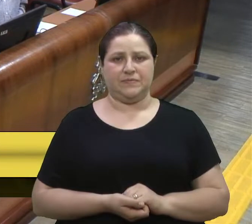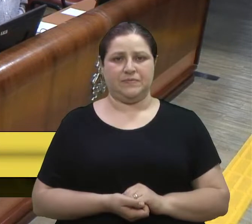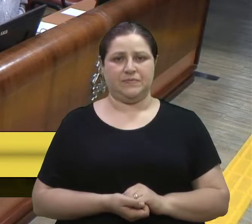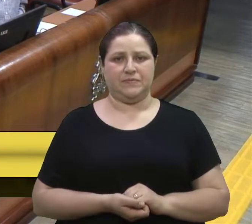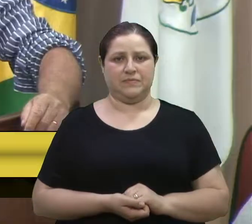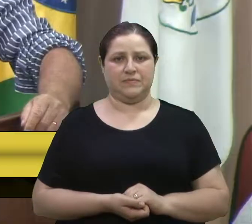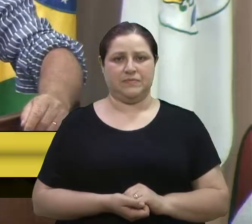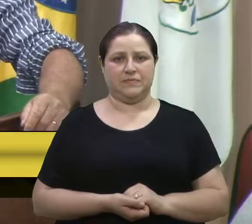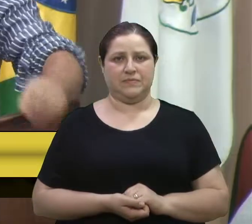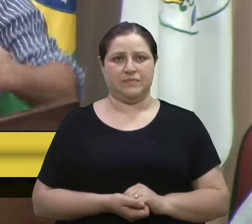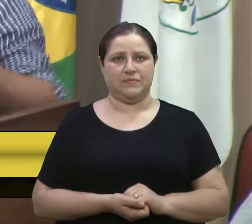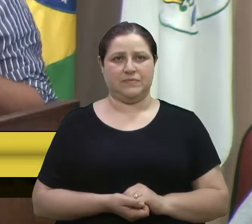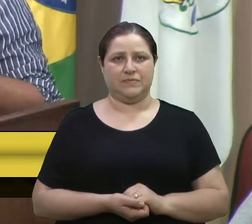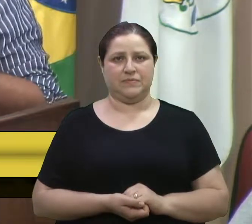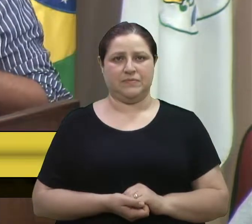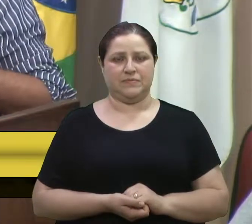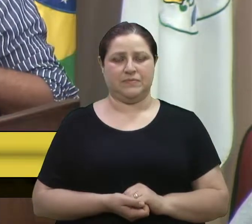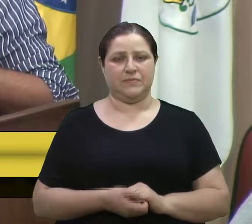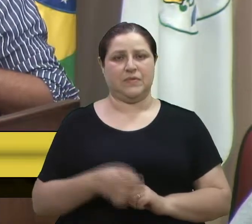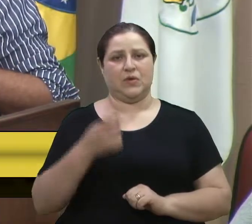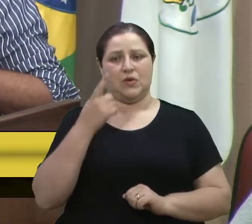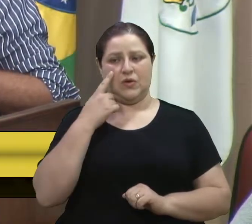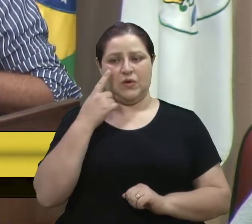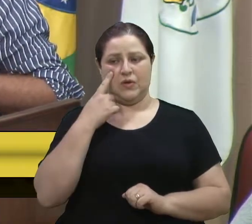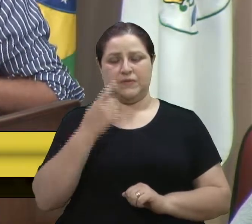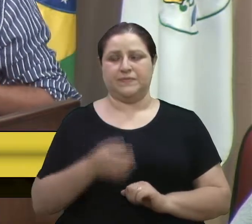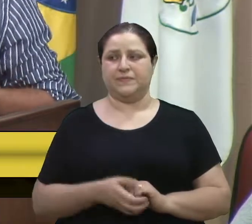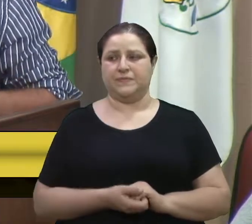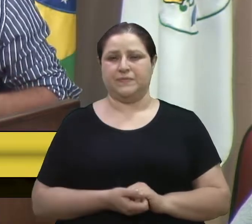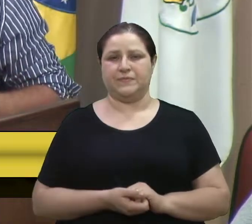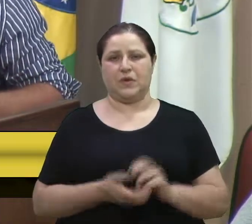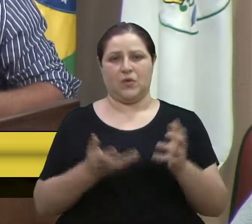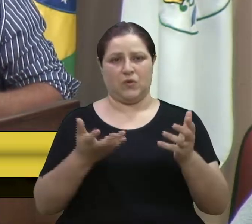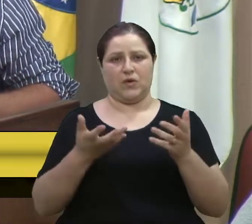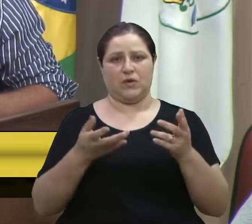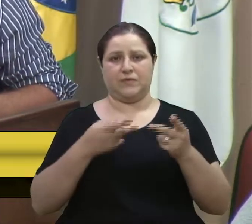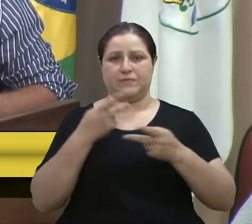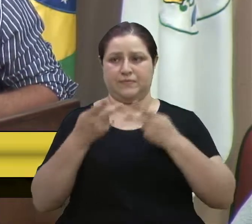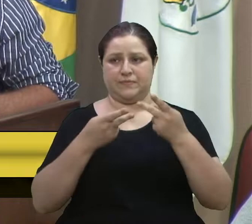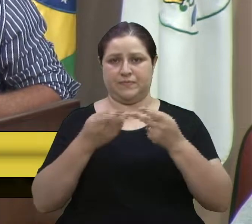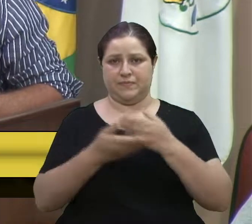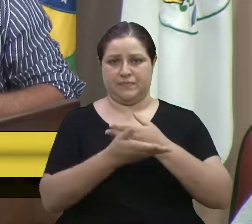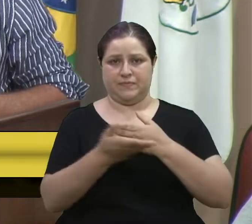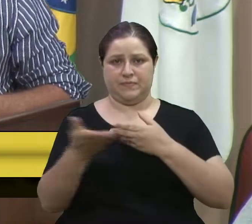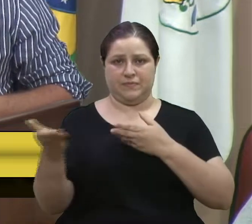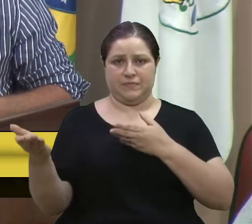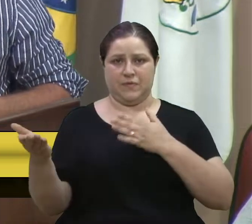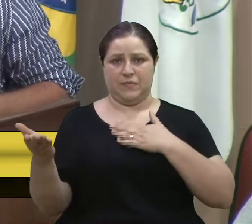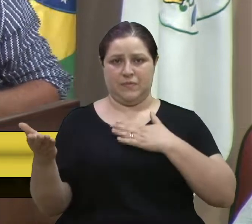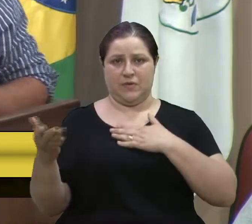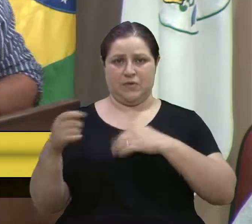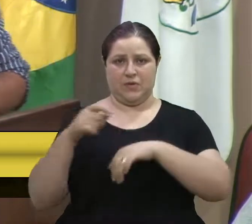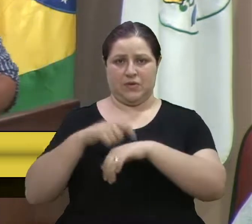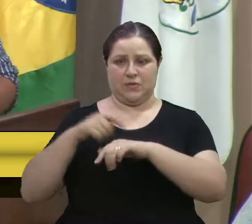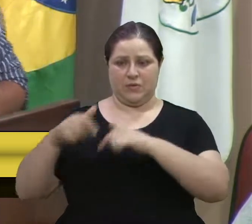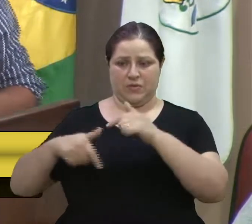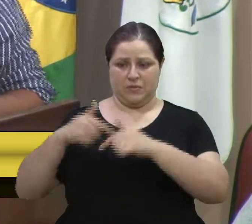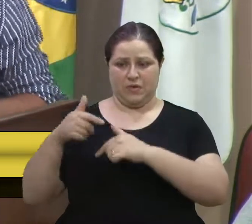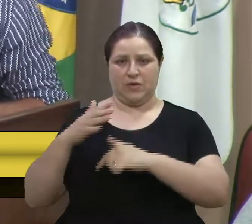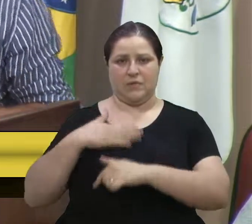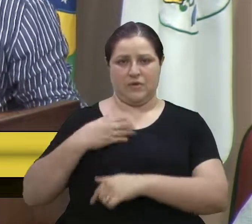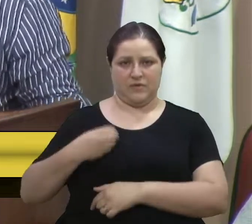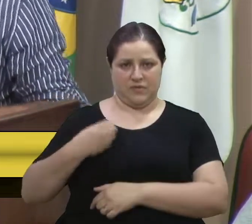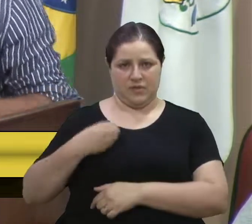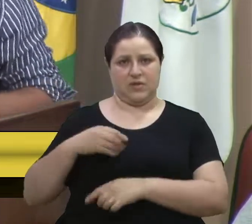Olha, eu quero dizer para os senhores que o meu mandato, e sempre na minha vida, eu prezei